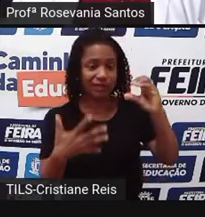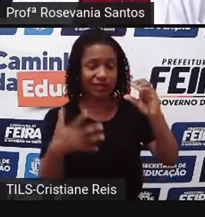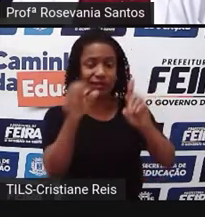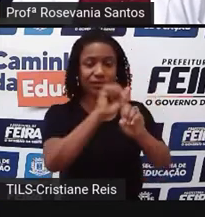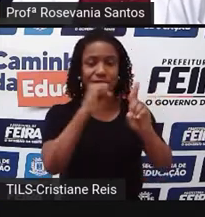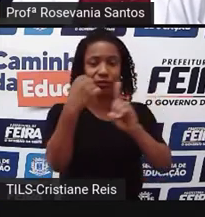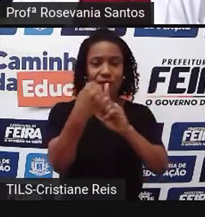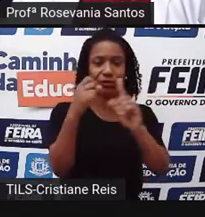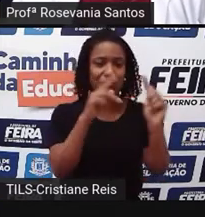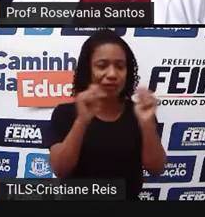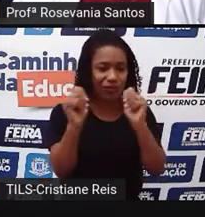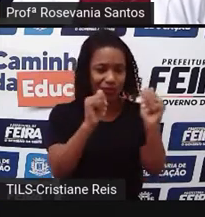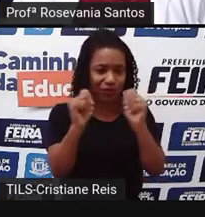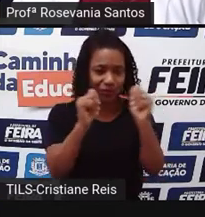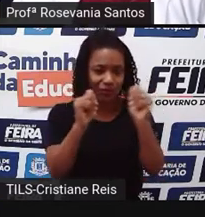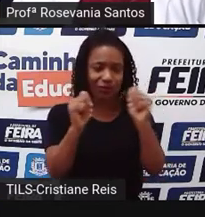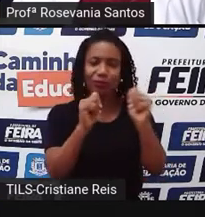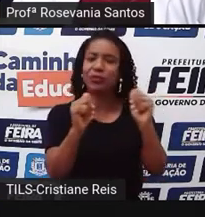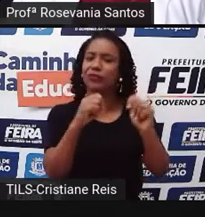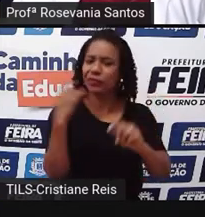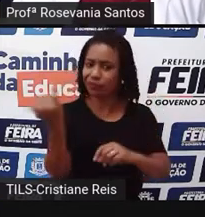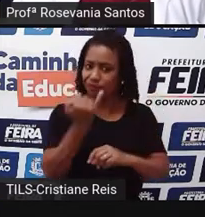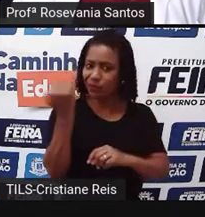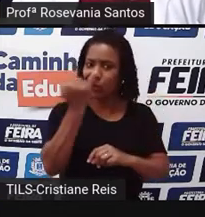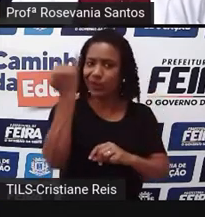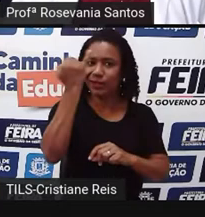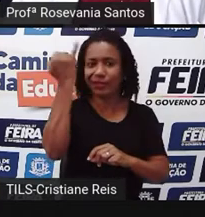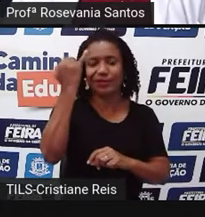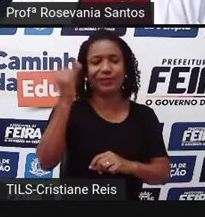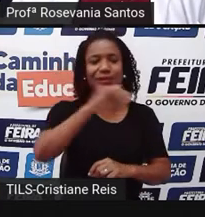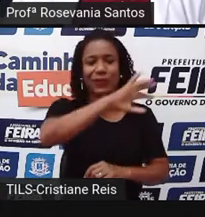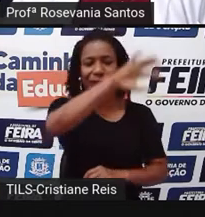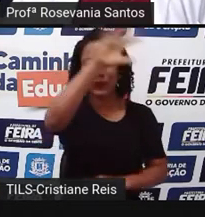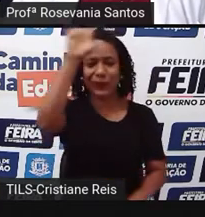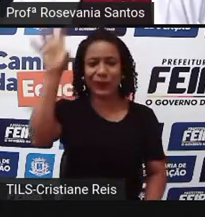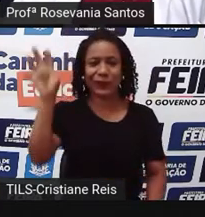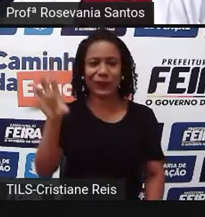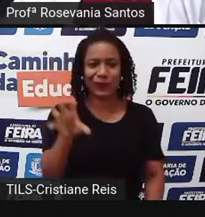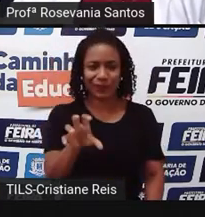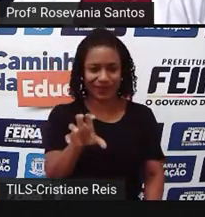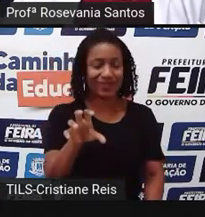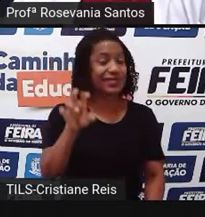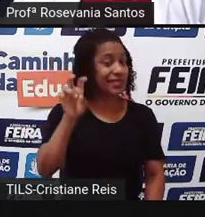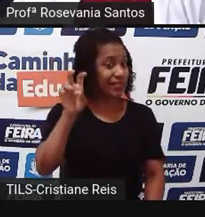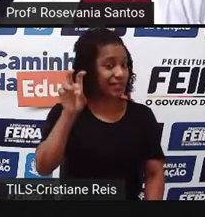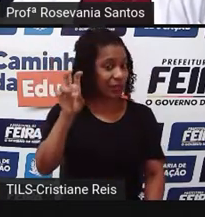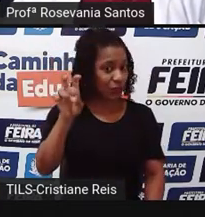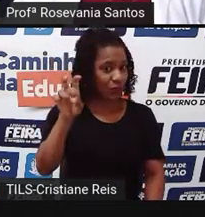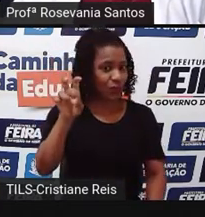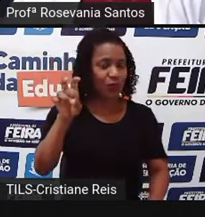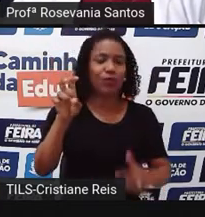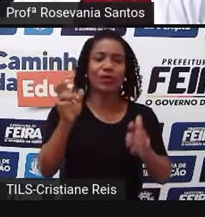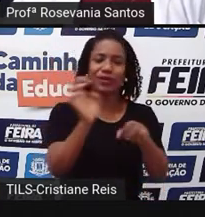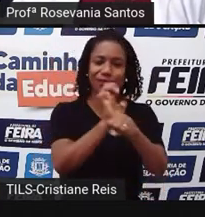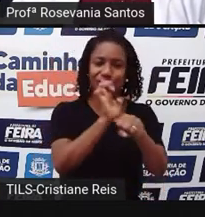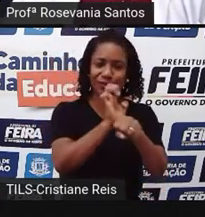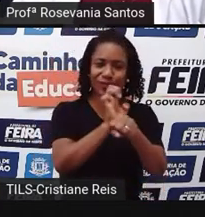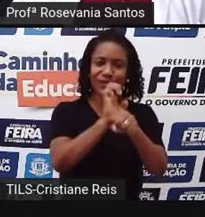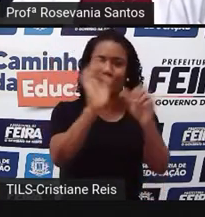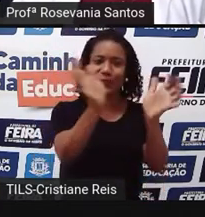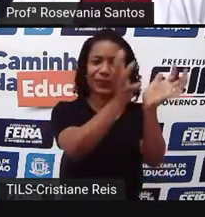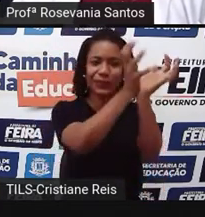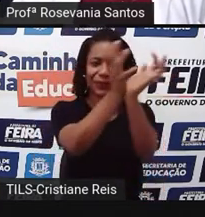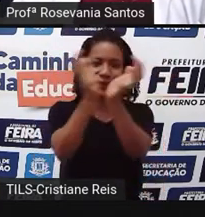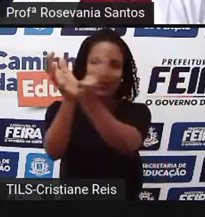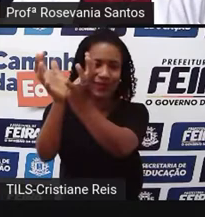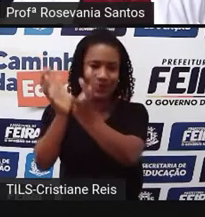fatores predominantes para que a gente agrupasse esses estados. Embora eu tenha a região norte aqui como a maior região, mas